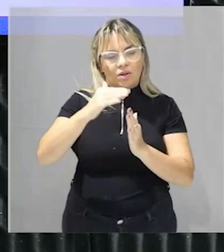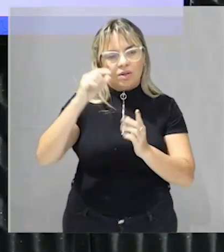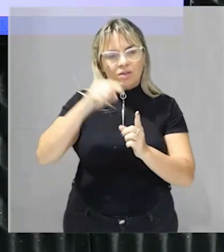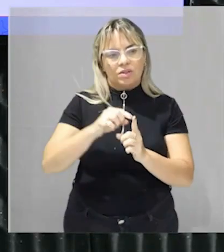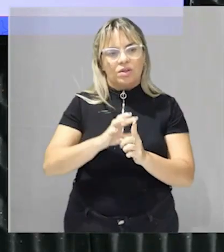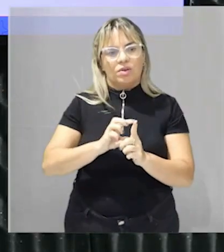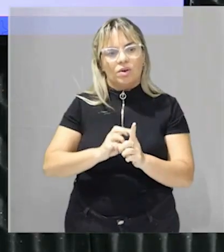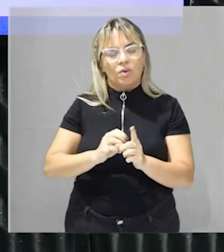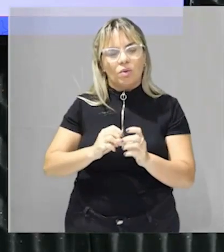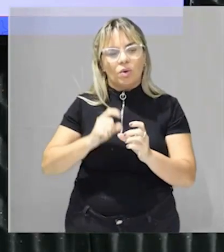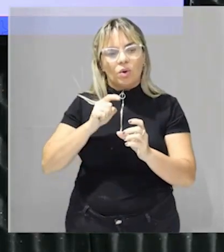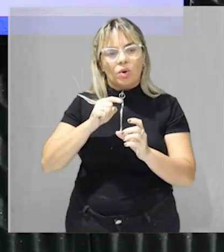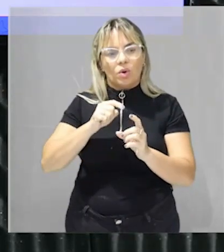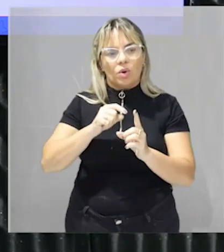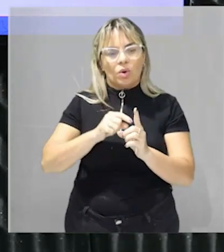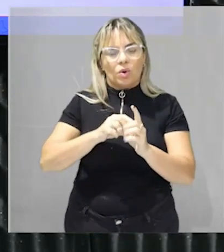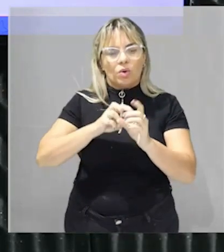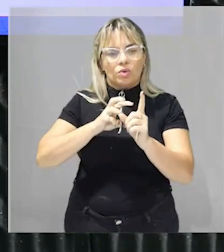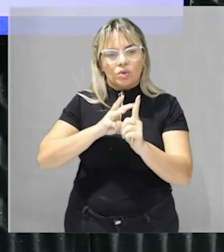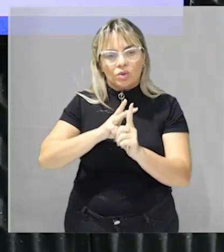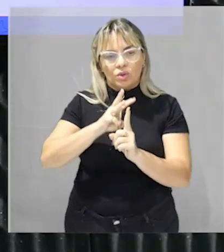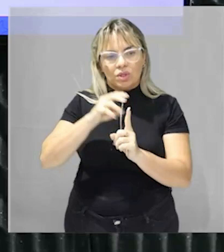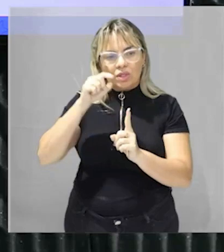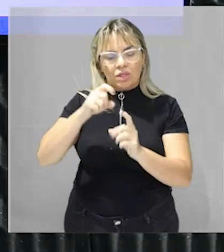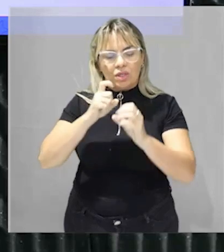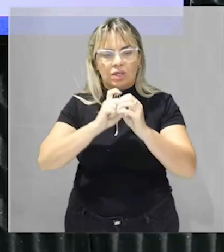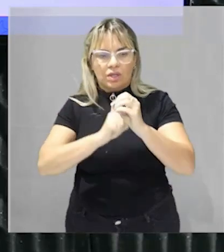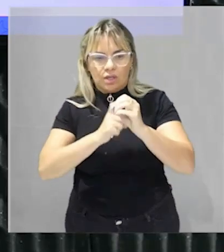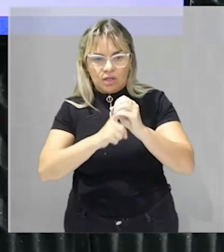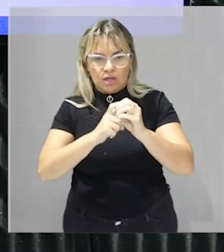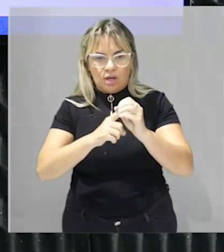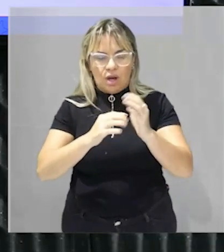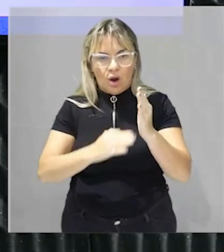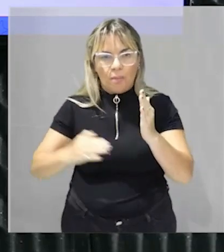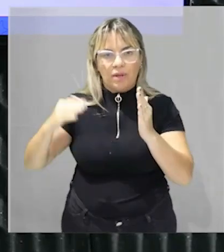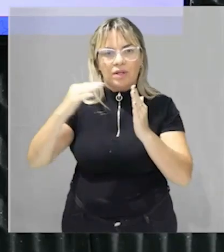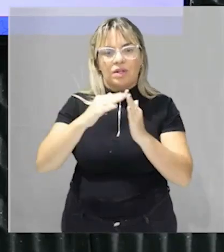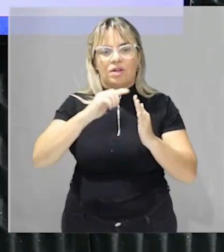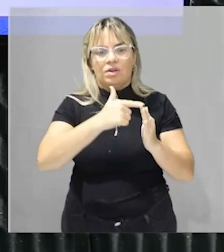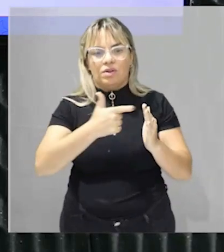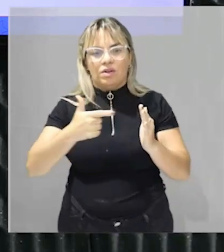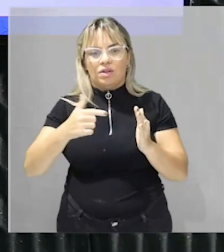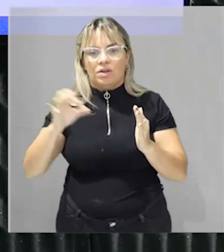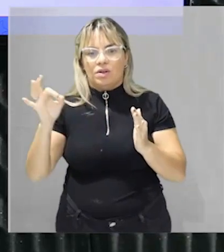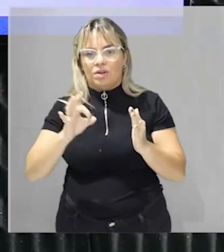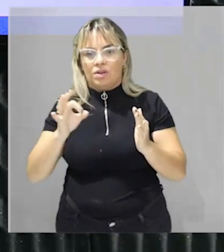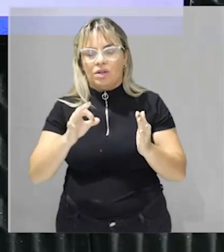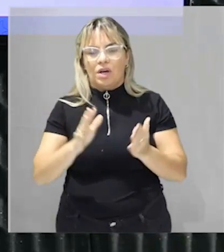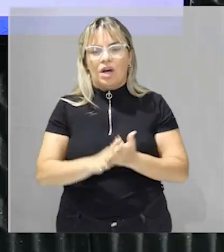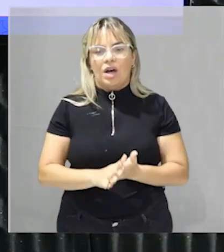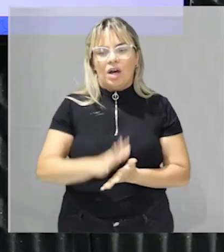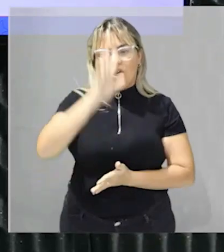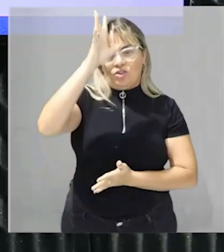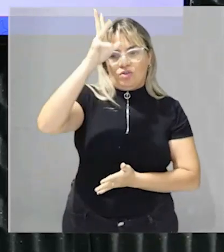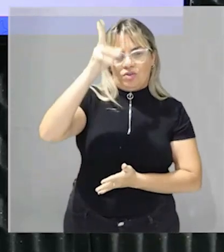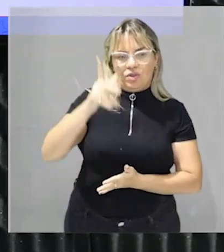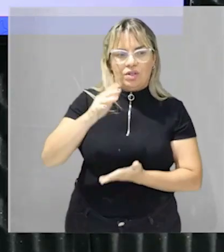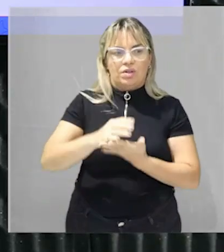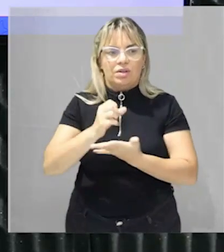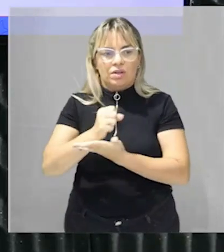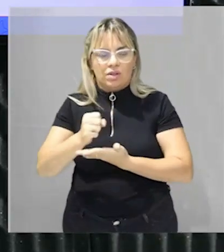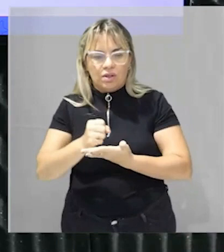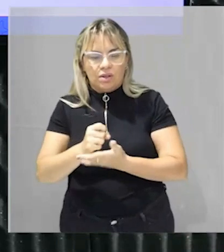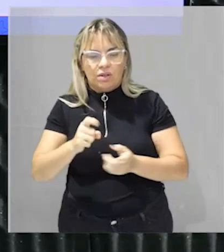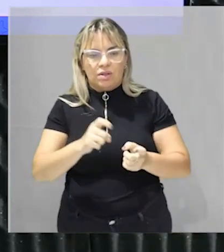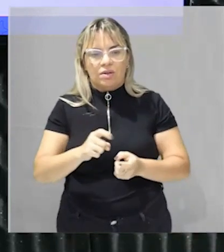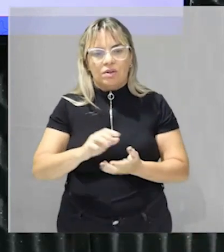e de frango que se baseia na produção agrícola poderá crescer 4,2 e deve liderar o ranking o trigo o milho as carnes